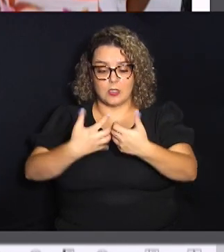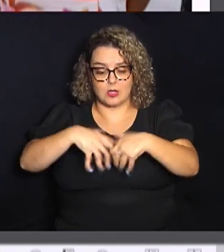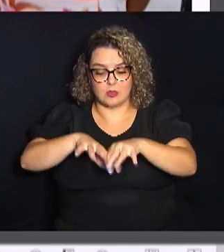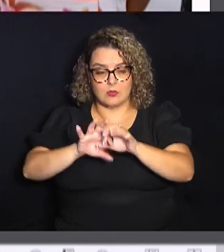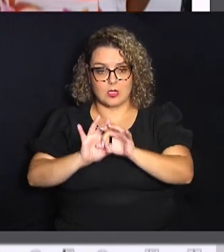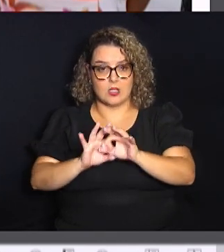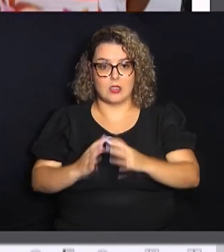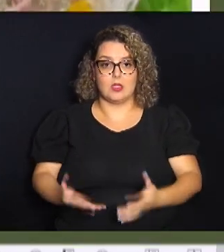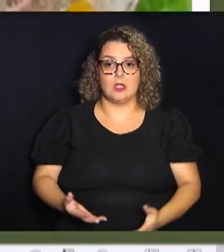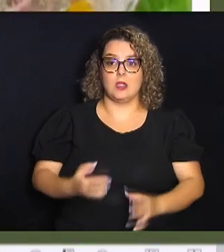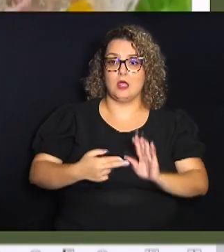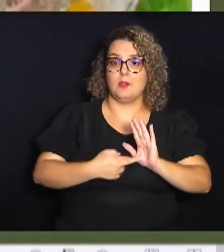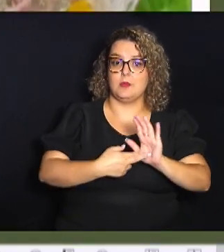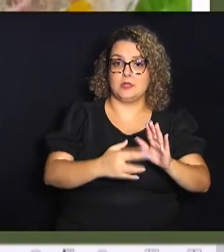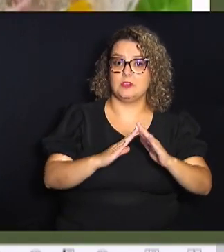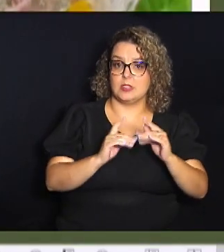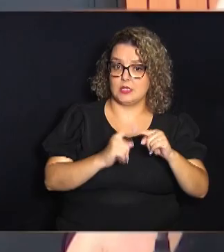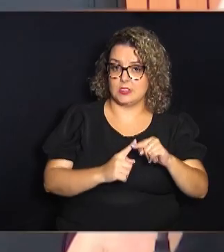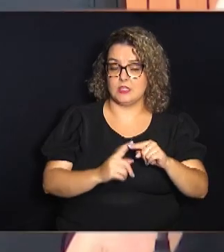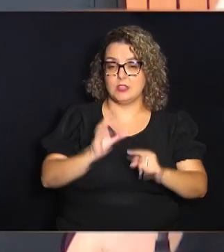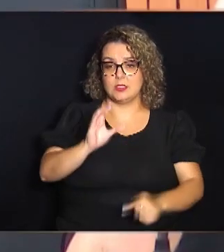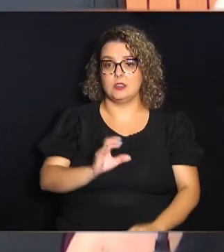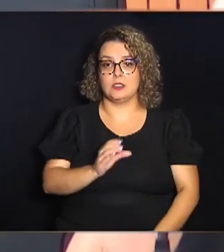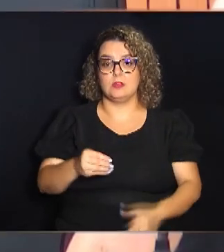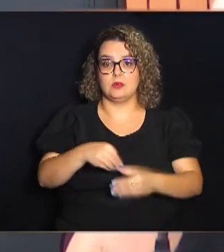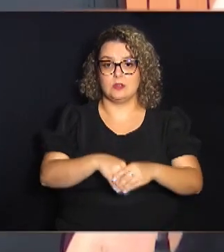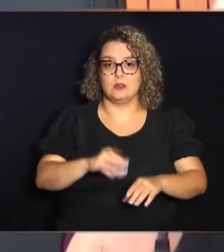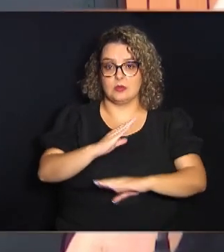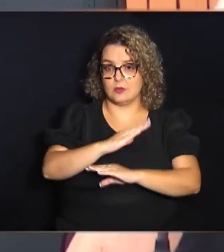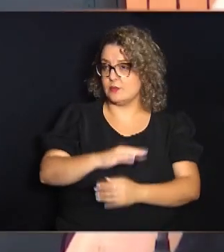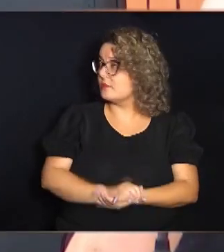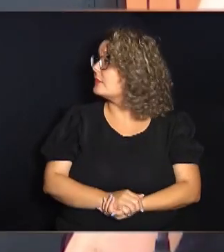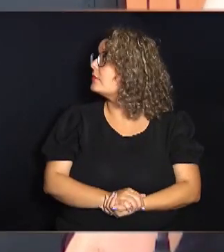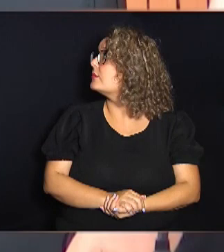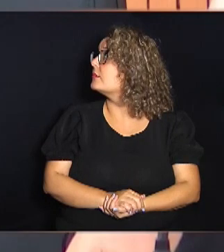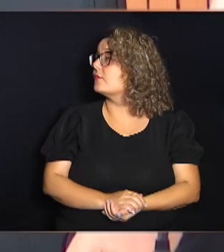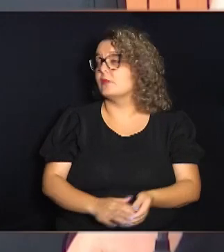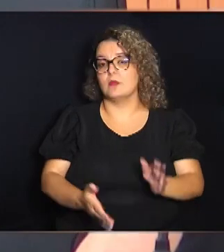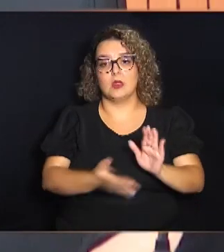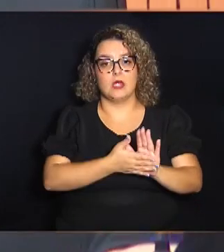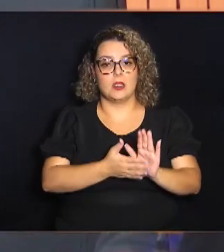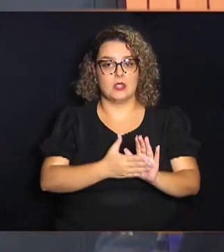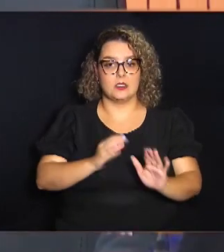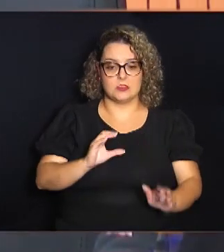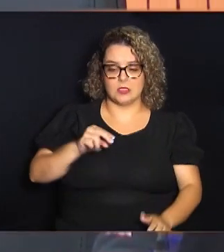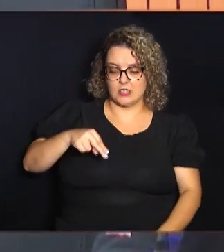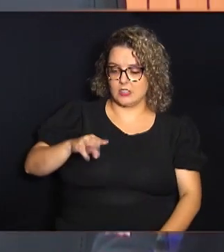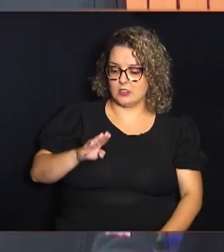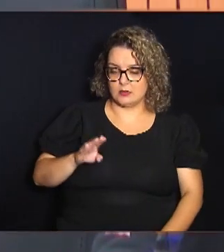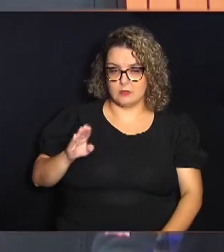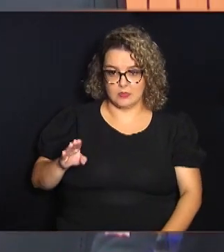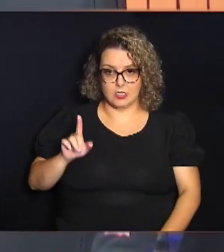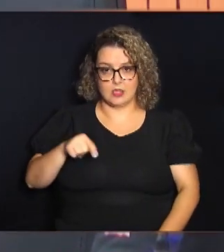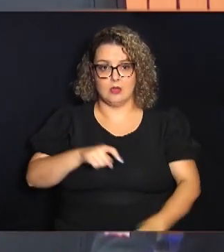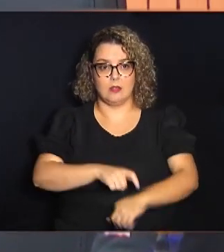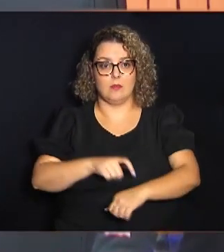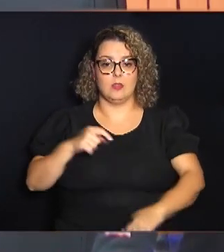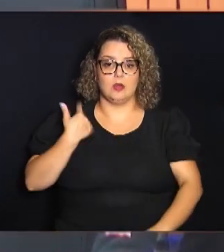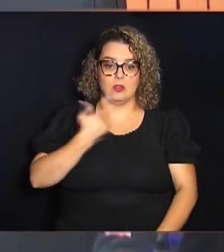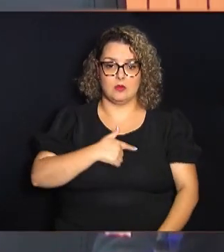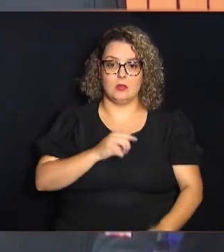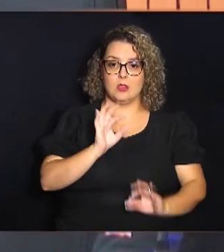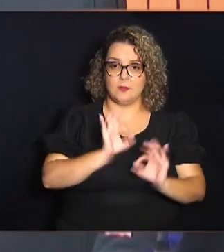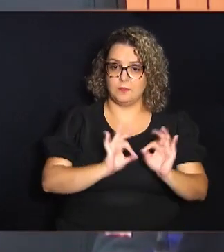Representantes da Igreja Católica estiveram na Câmara. E que é uma proposta da CNBB, que é o momento que nós estamos nos